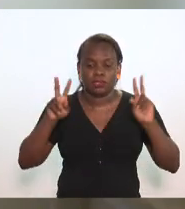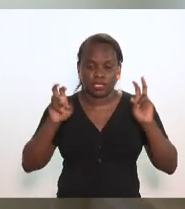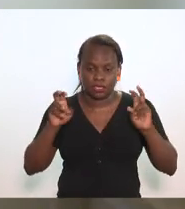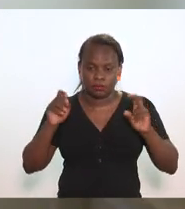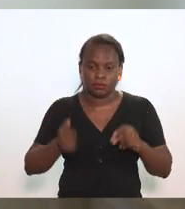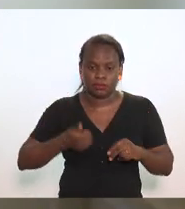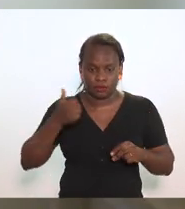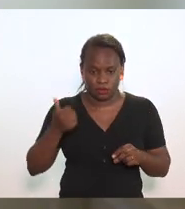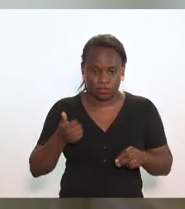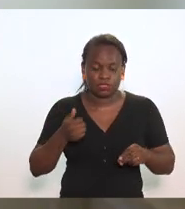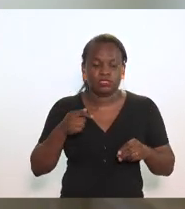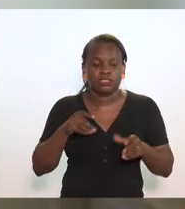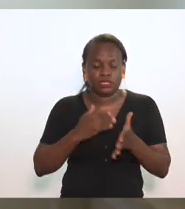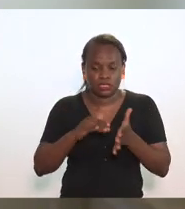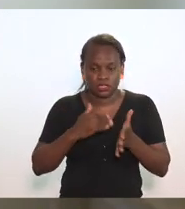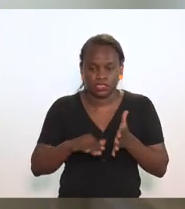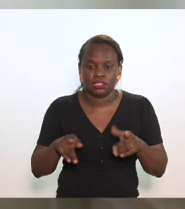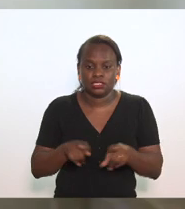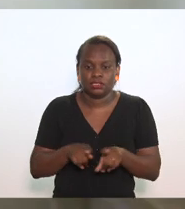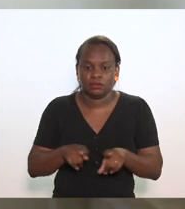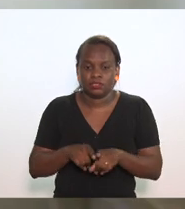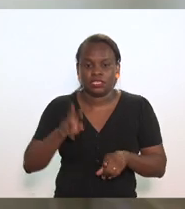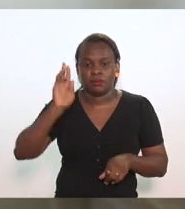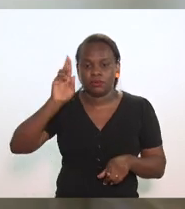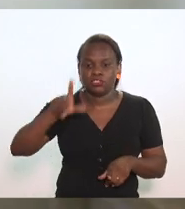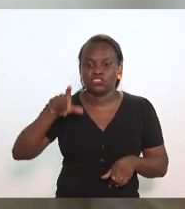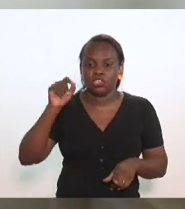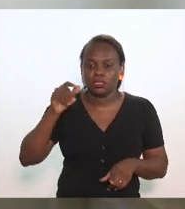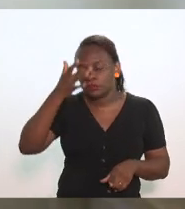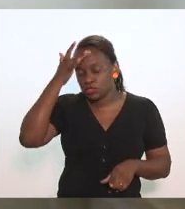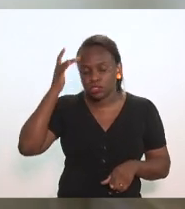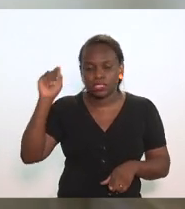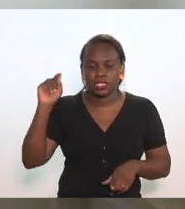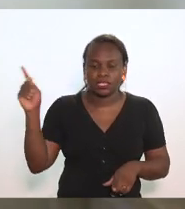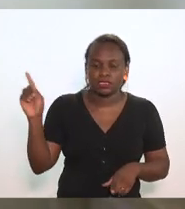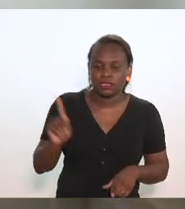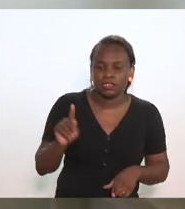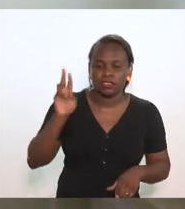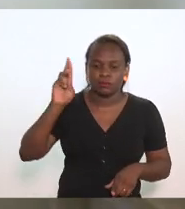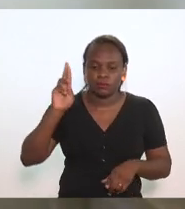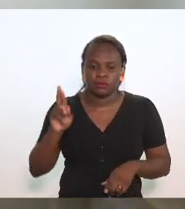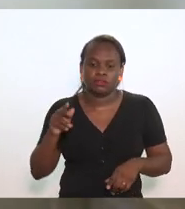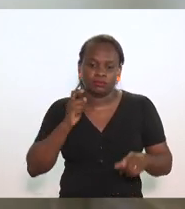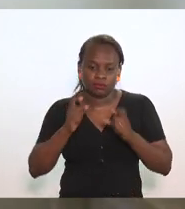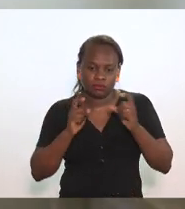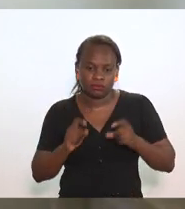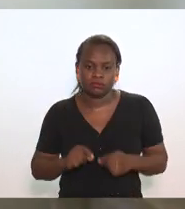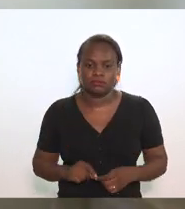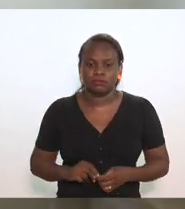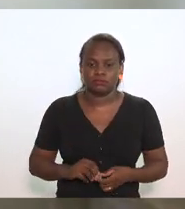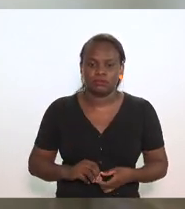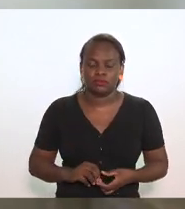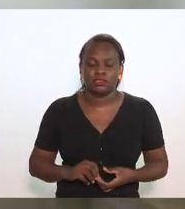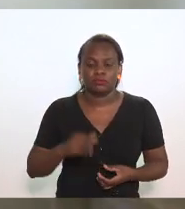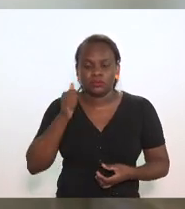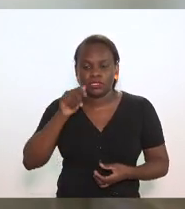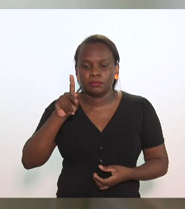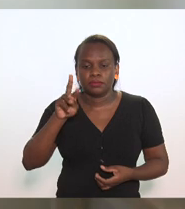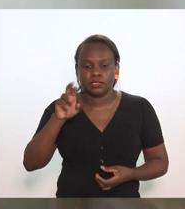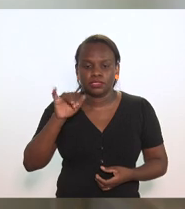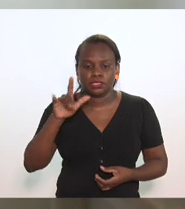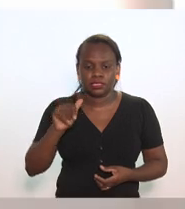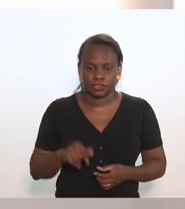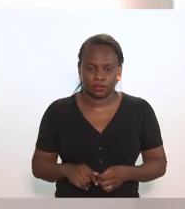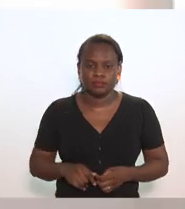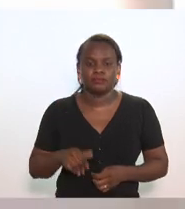com isso e o secretário delega quem ele desejar para vir a essa discussão doutora Priscila Sacalense